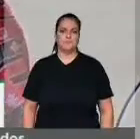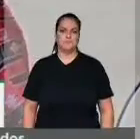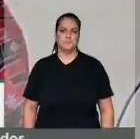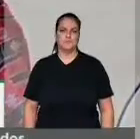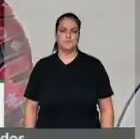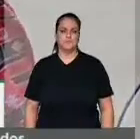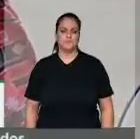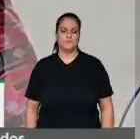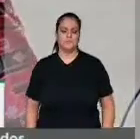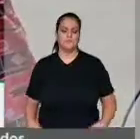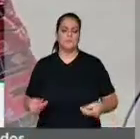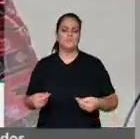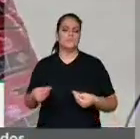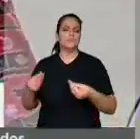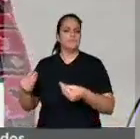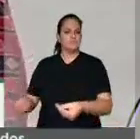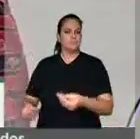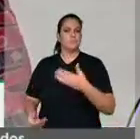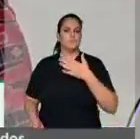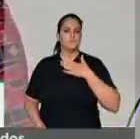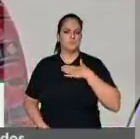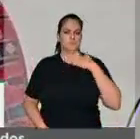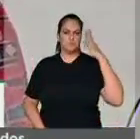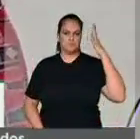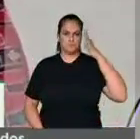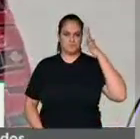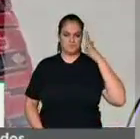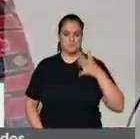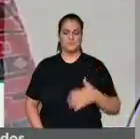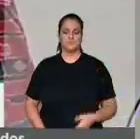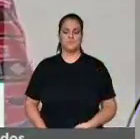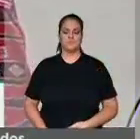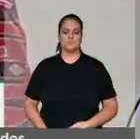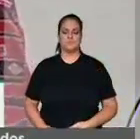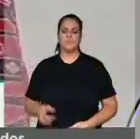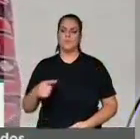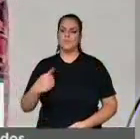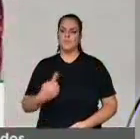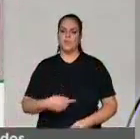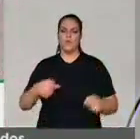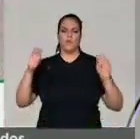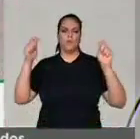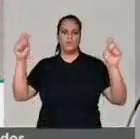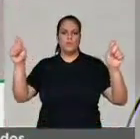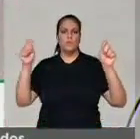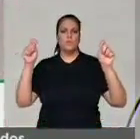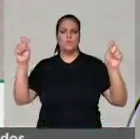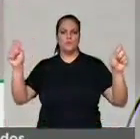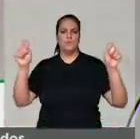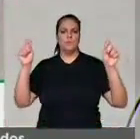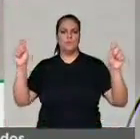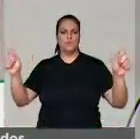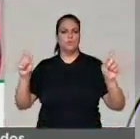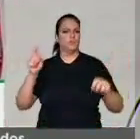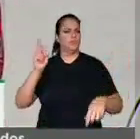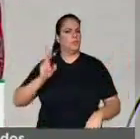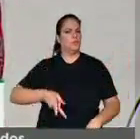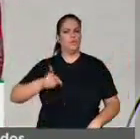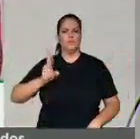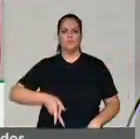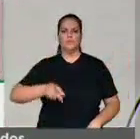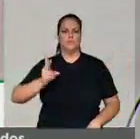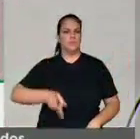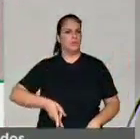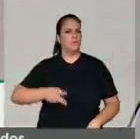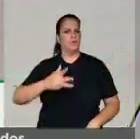porque nós temos mantido a vigília Lula Livre e nós estamos vendo que